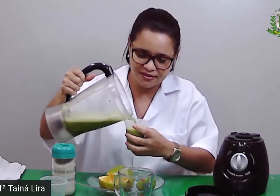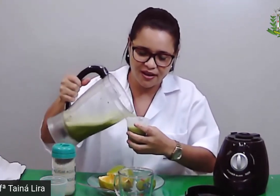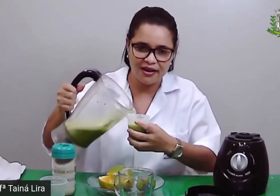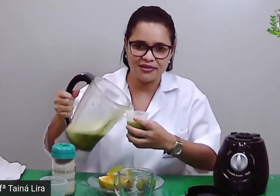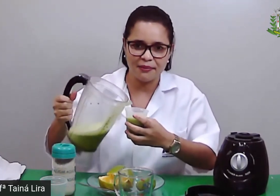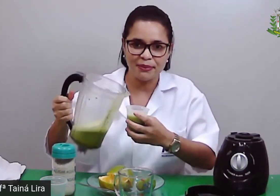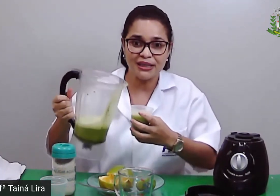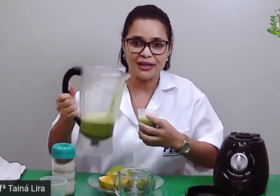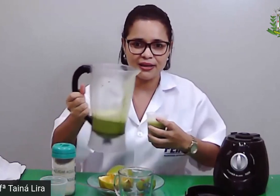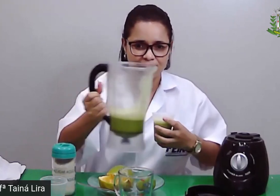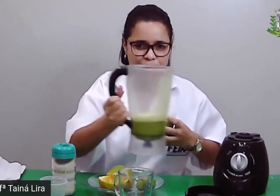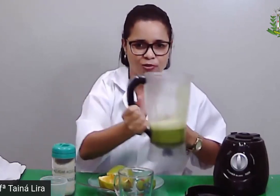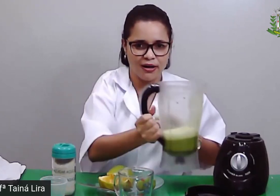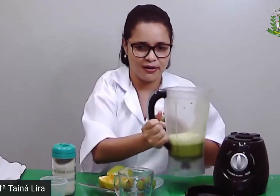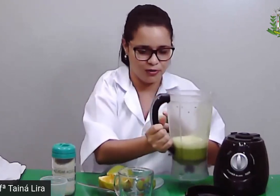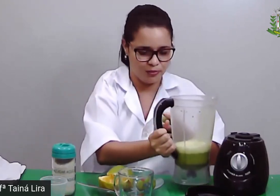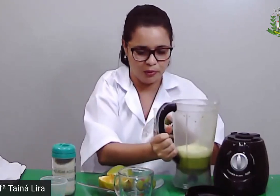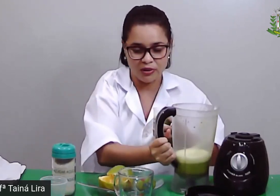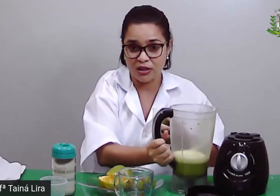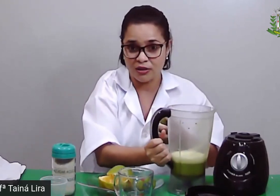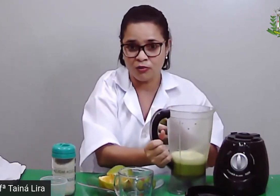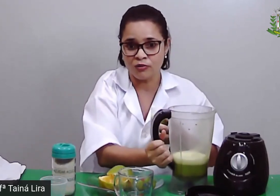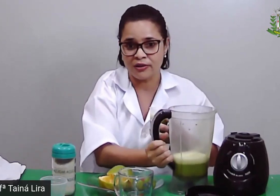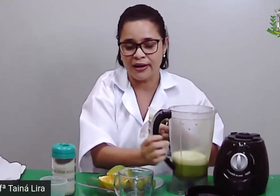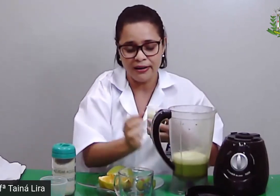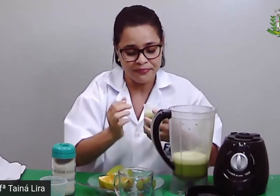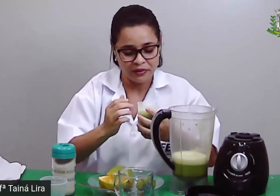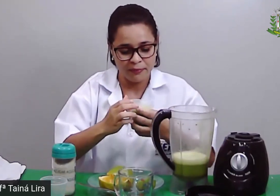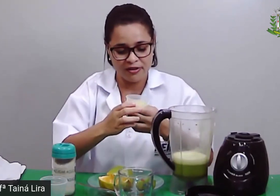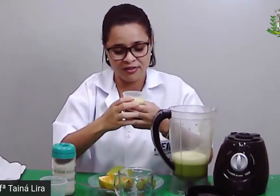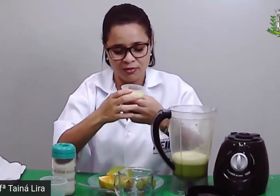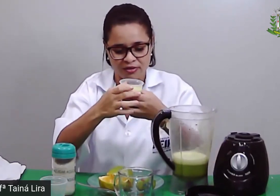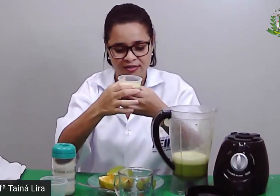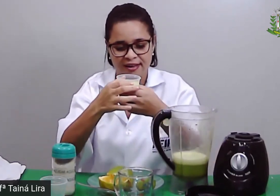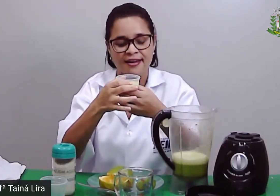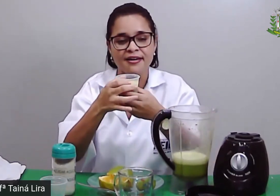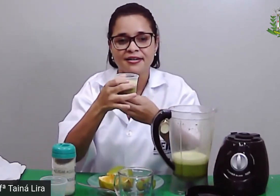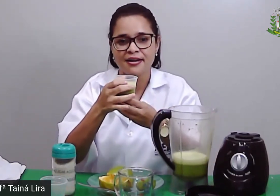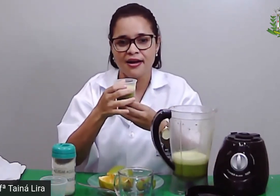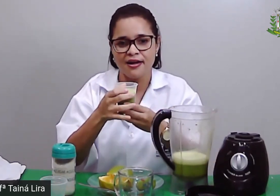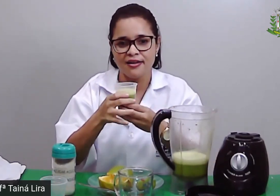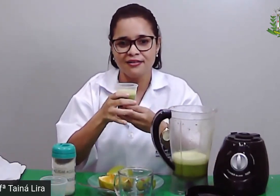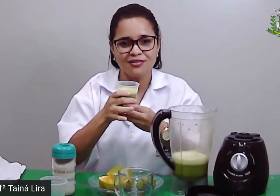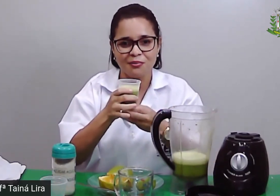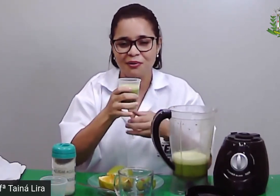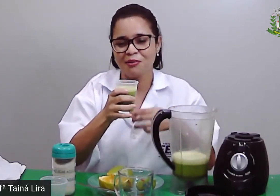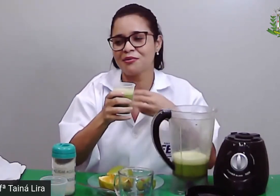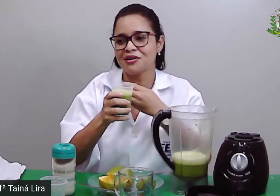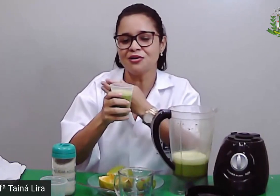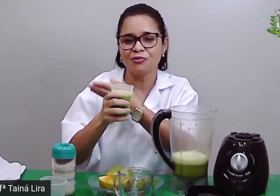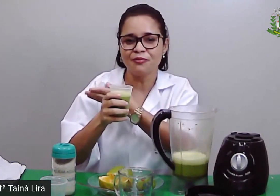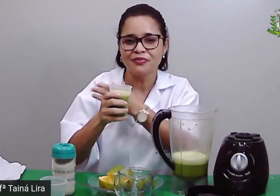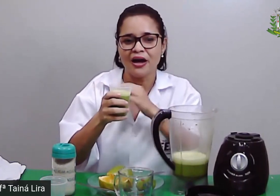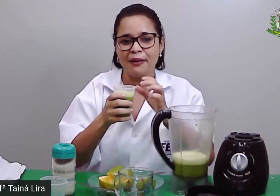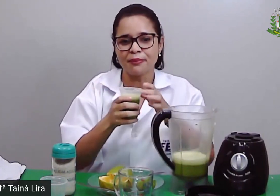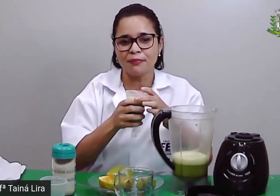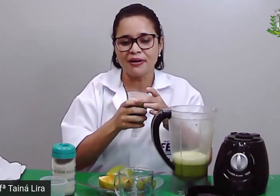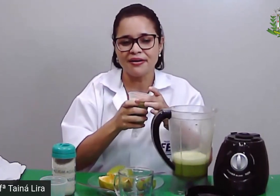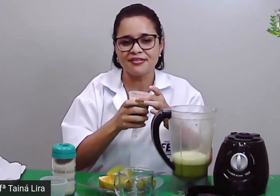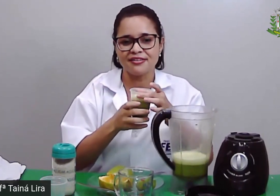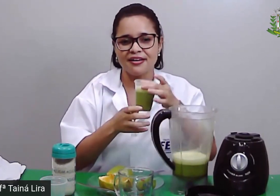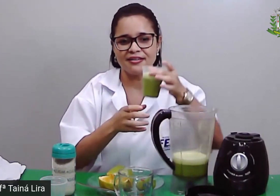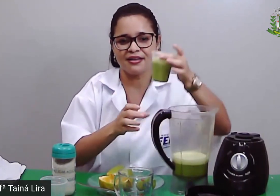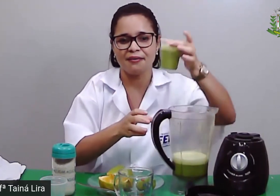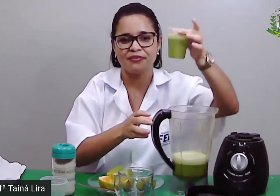passar na peneira, coar em um pouquinho, tá? Mas se não quiser, não tem problema nenhum. A